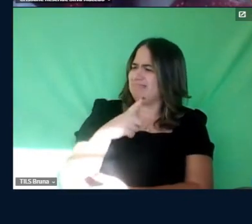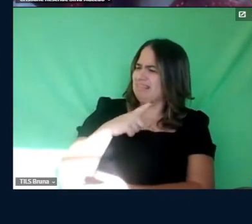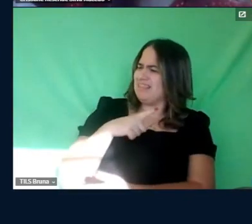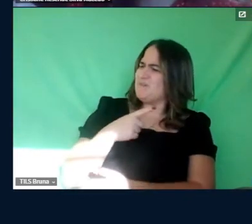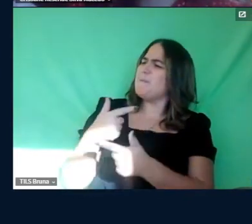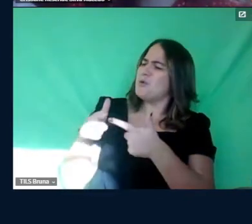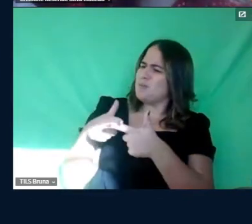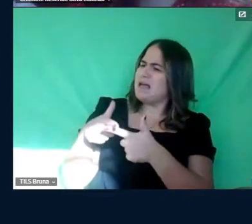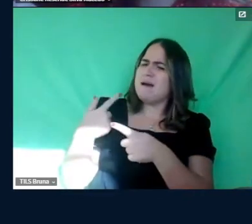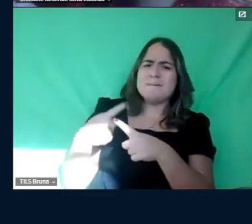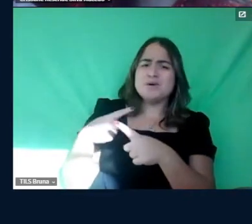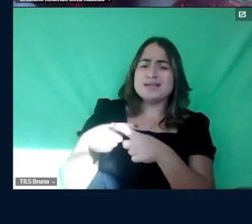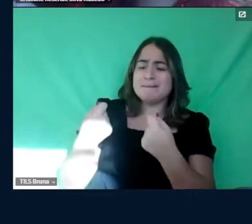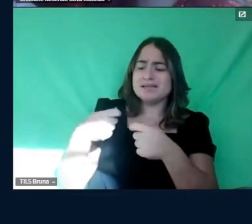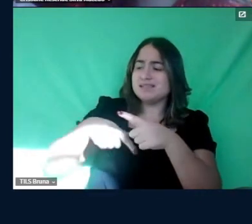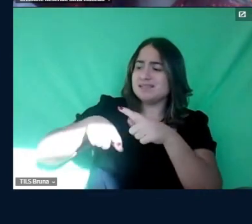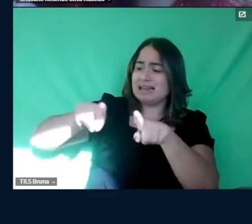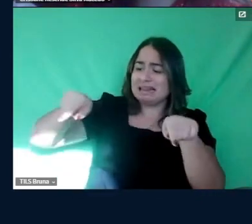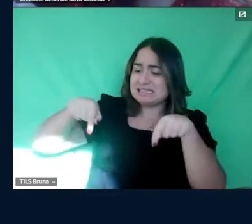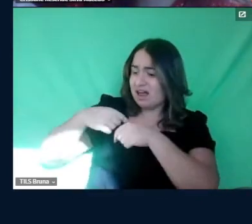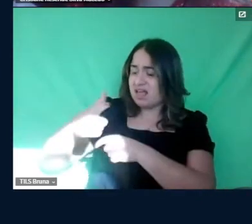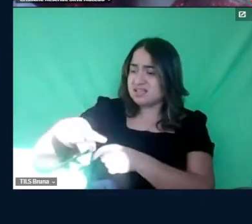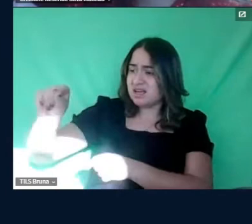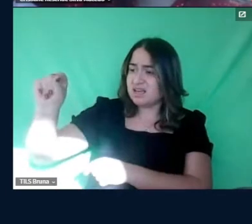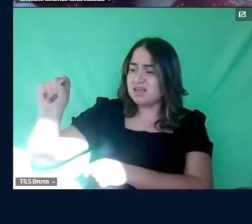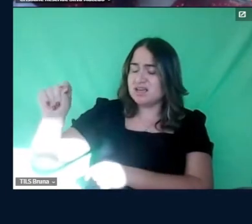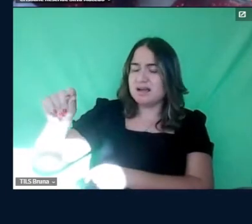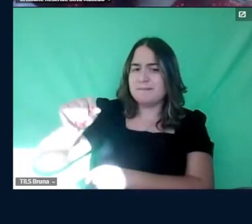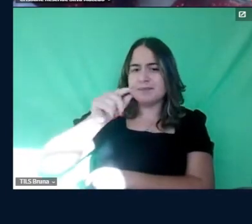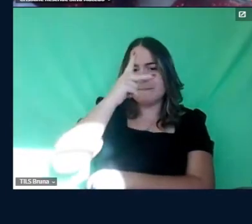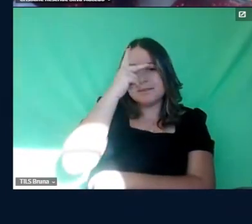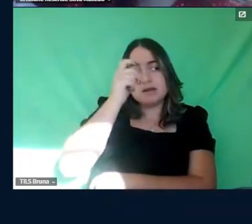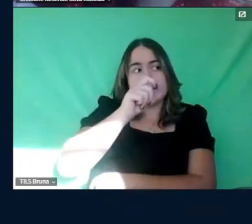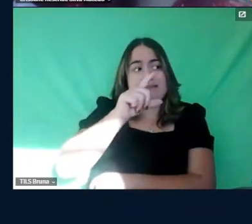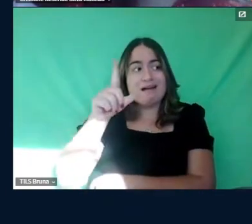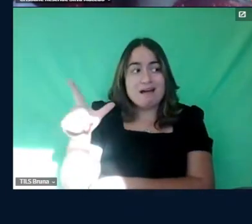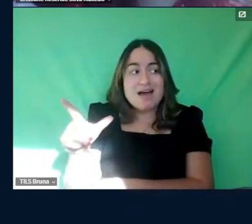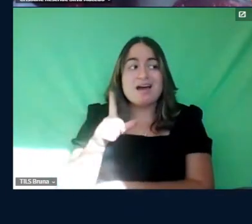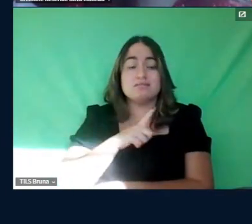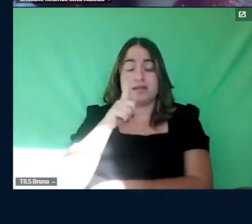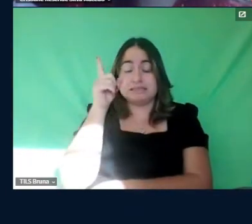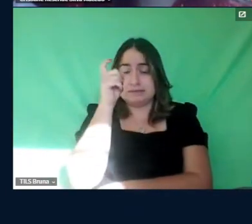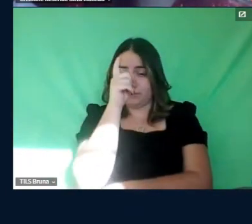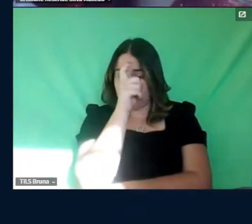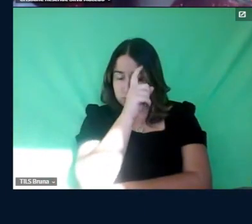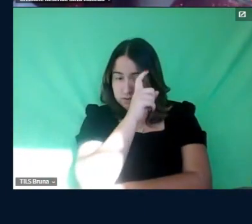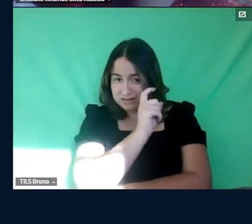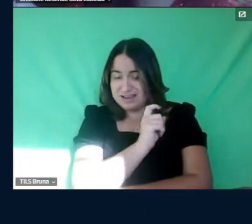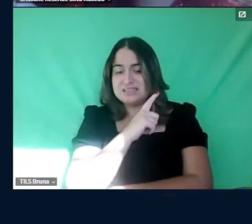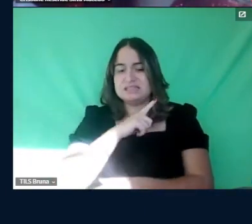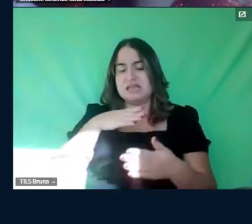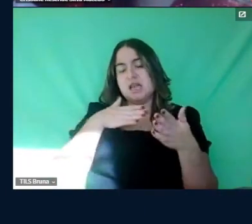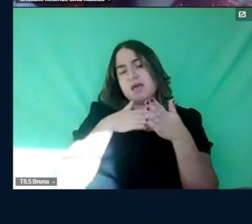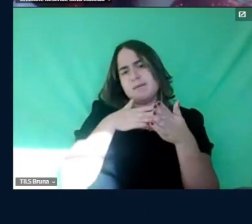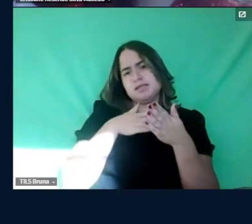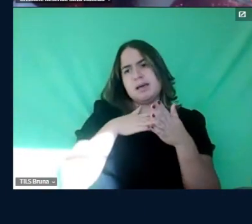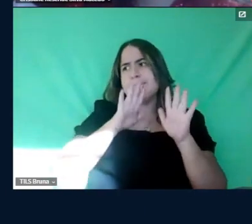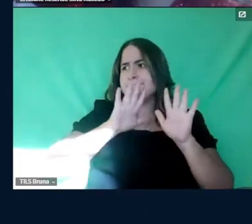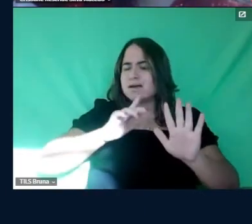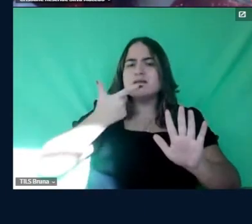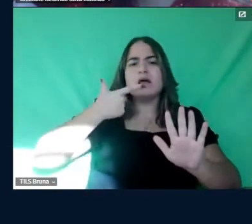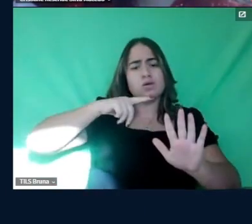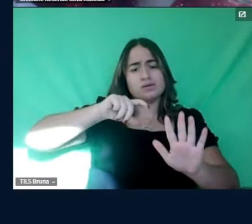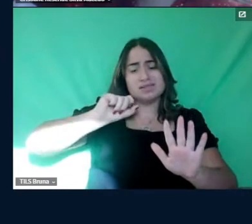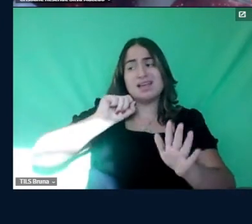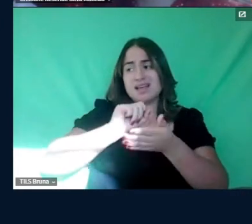tem que sair da sala, né, a pessoa, claro, apresenta algumas dificuldades, algumas limitações, mas dá conta de fazer